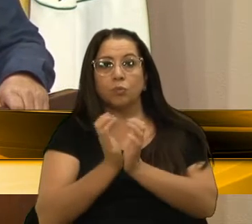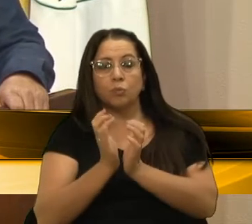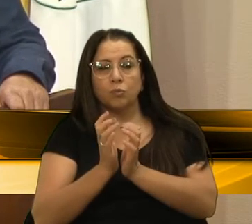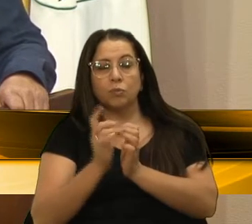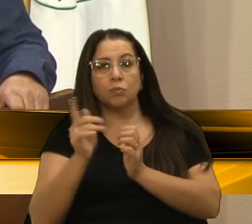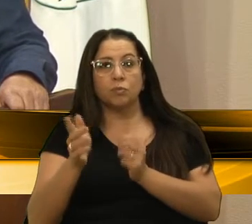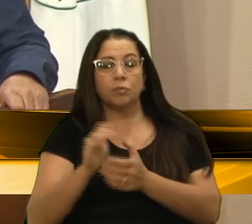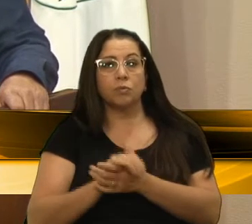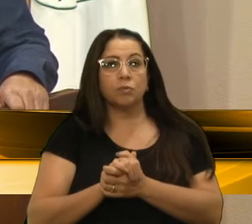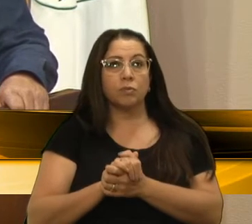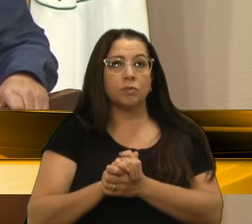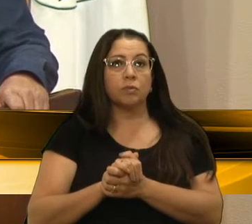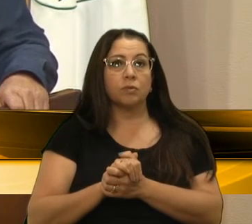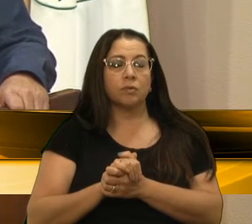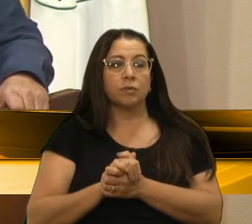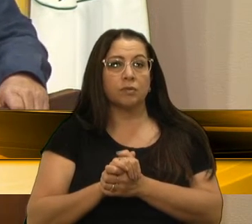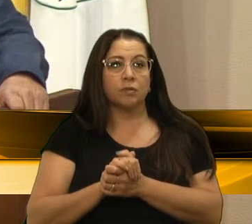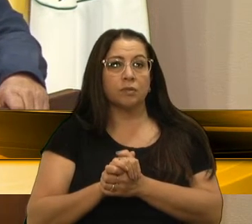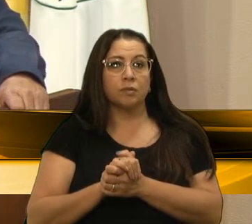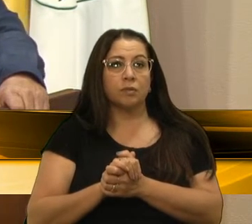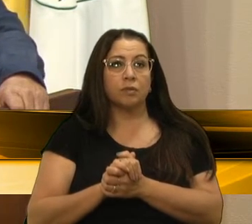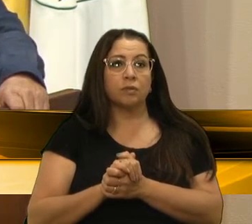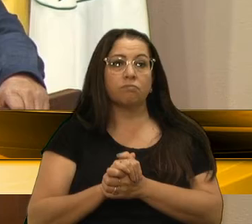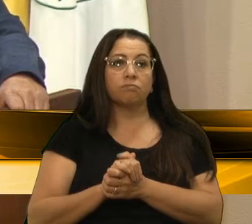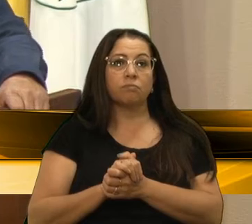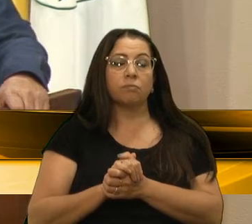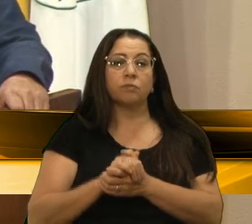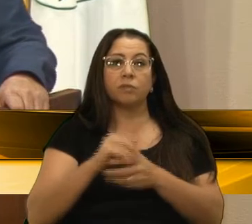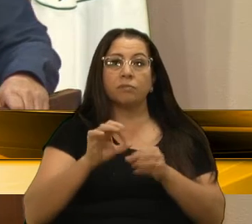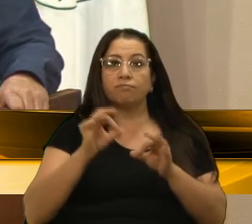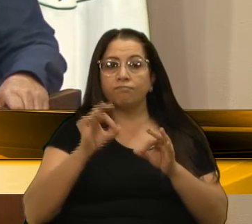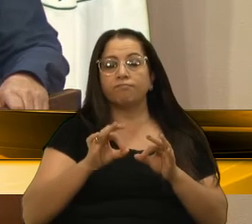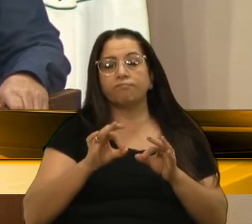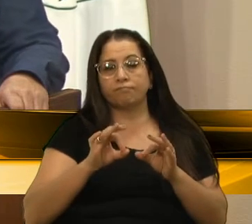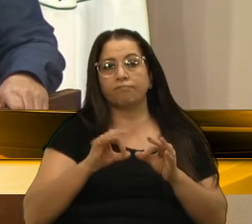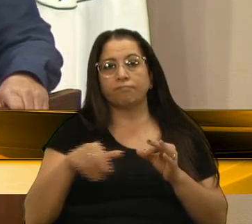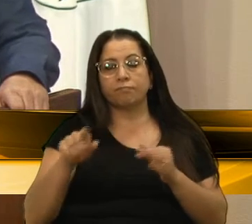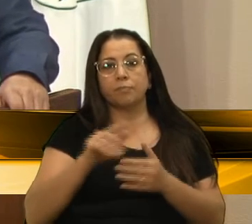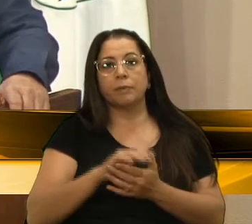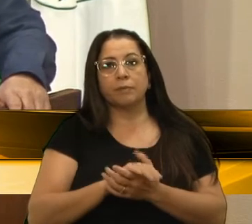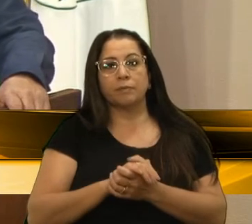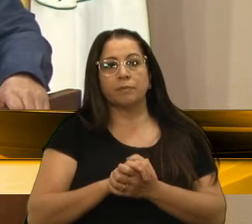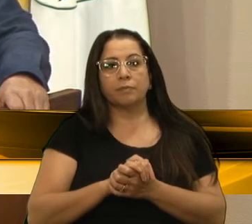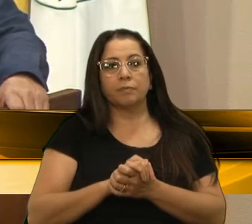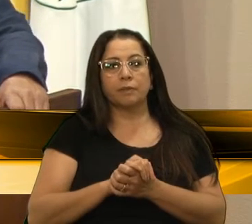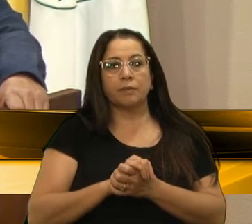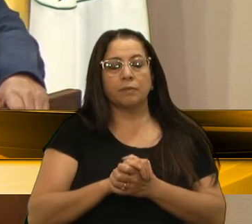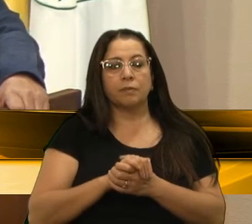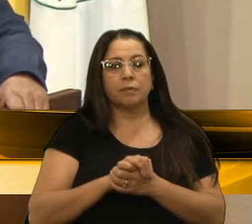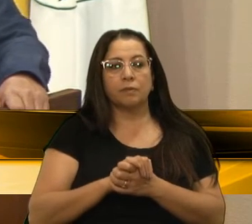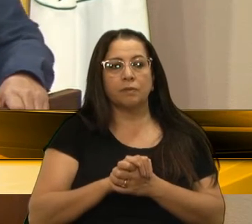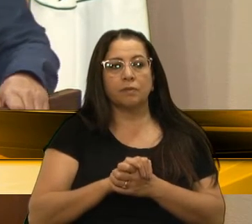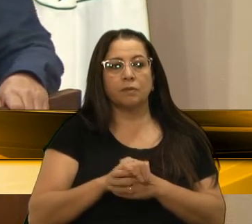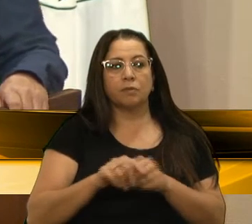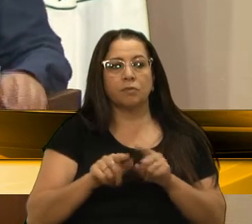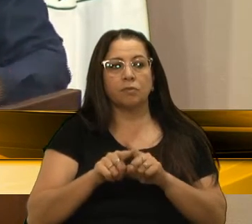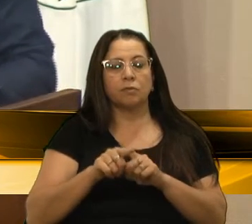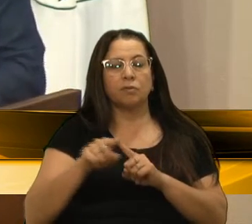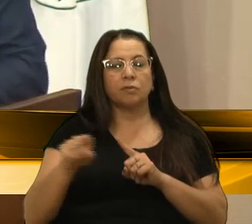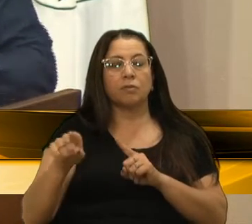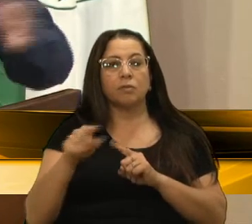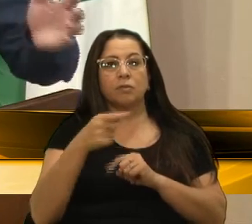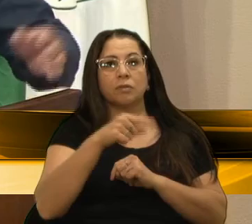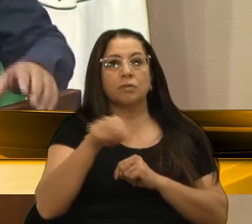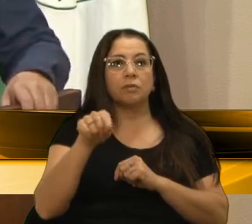hoje, eu vejo, o dever cumprido, né, o dever cumprido, porque, a gente sabe que, algumas coisas, mas